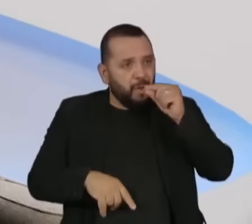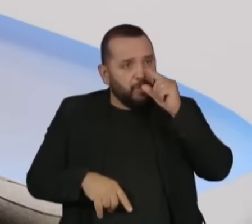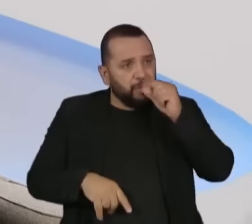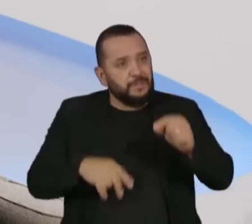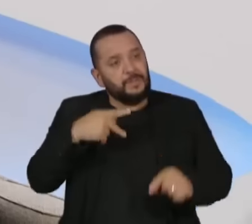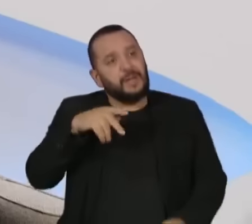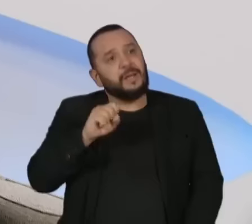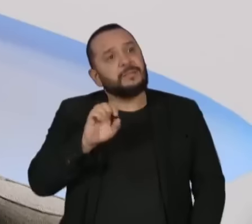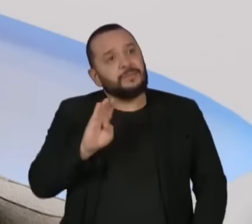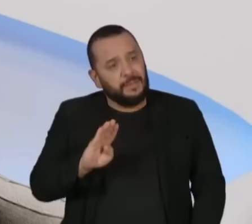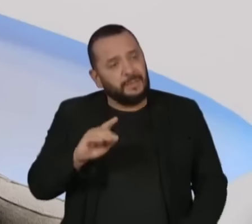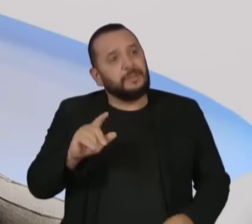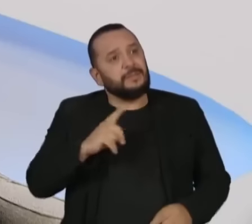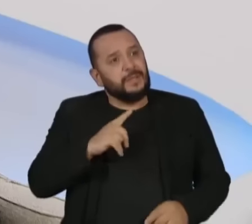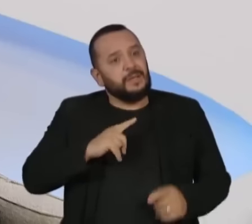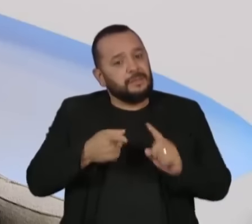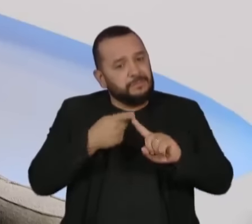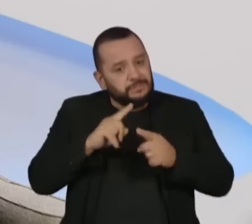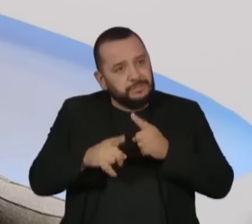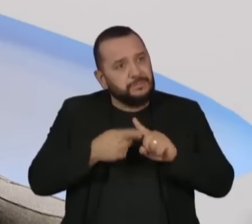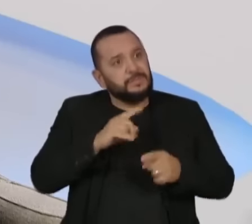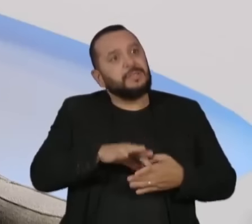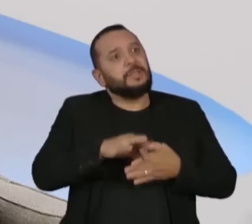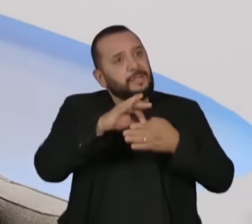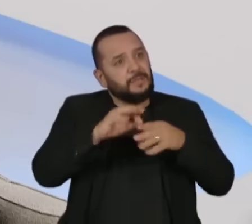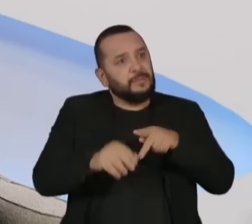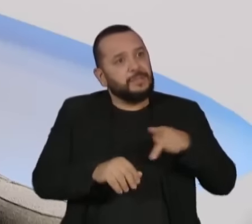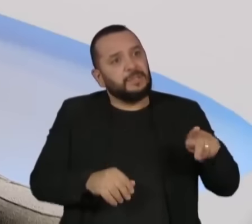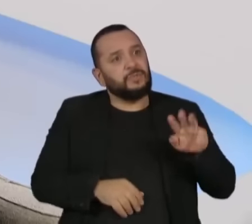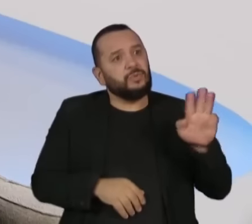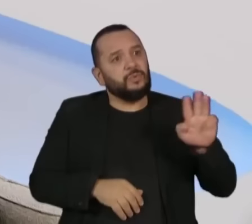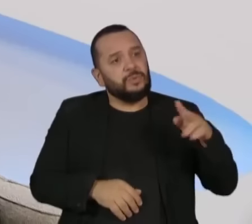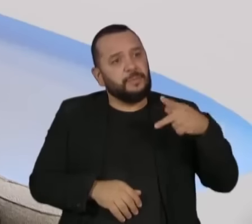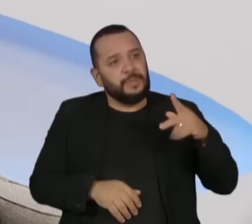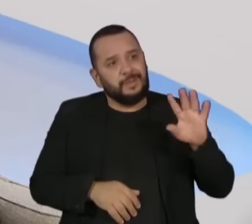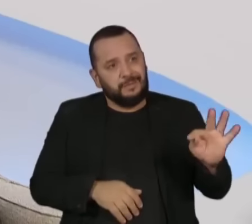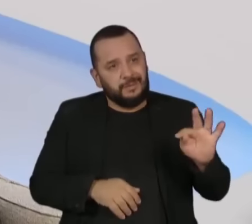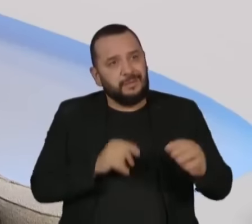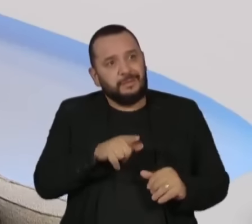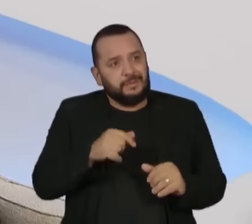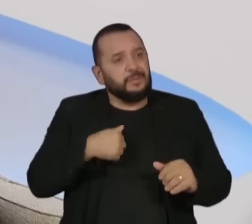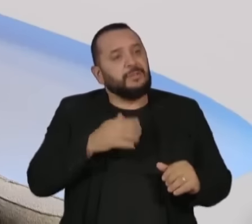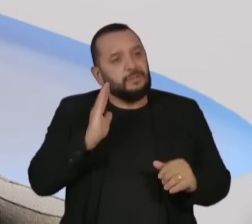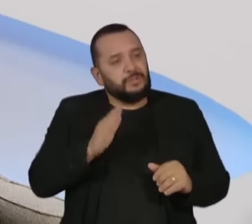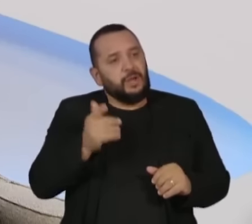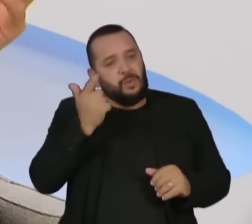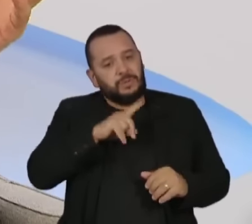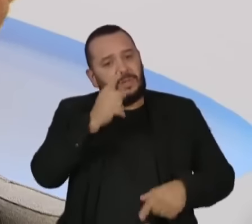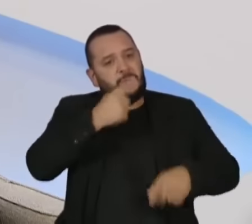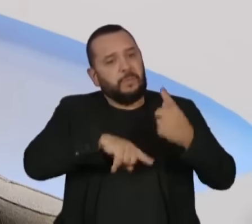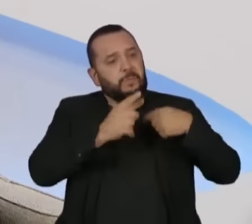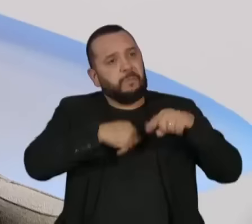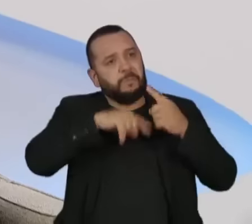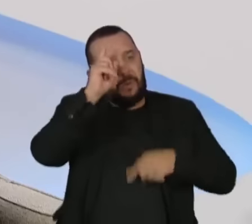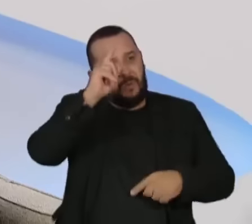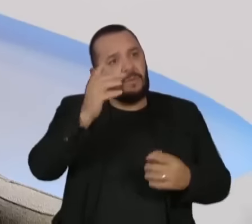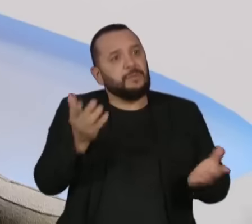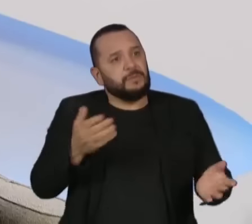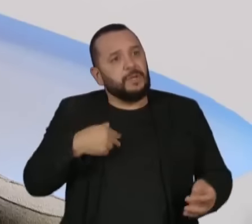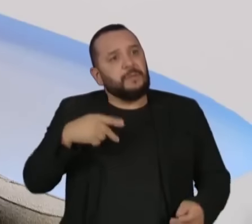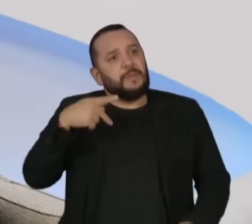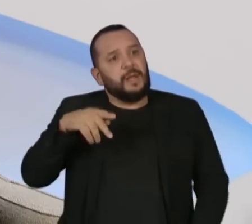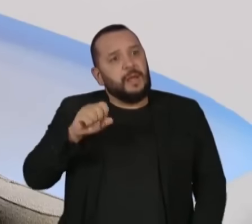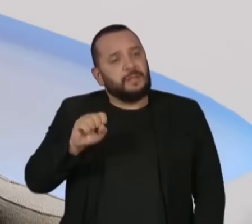construída e liderada pelo presidente Lula, do PT. Então, se tudo isso não tivesse superado, o PSB não teria sido o maior